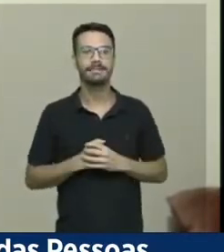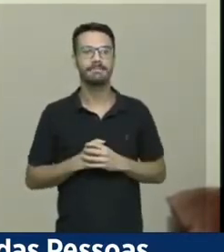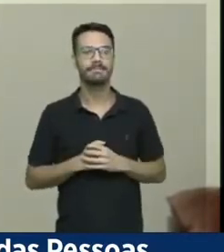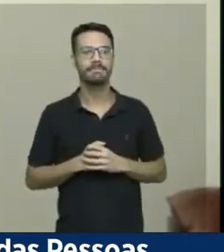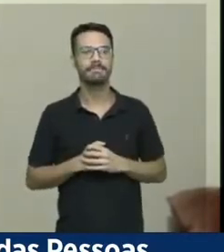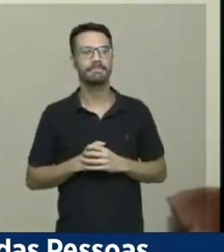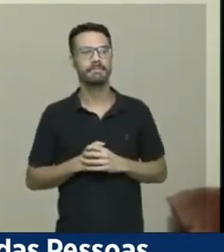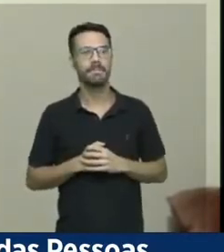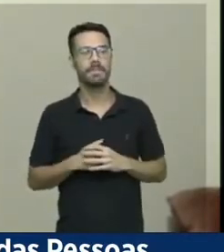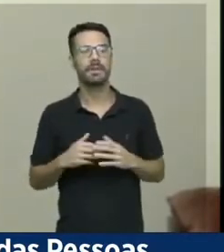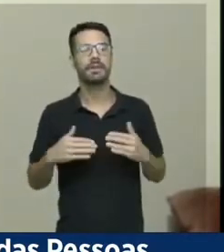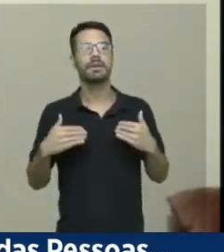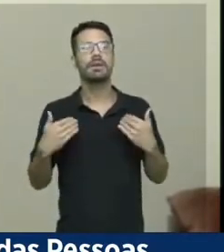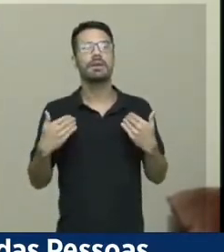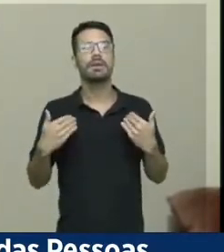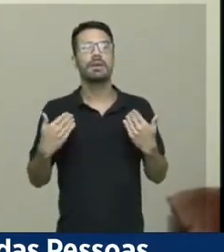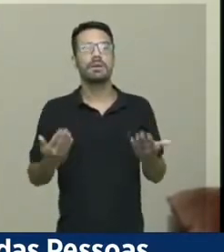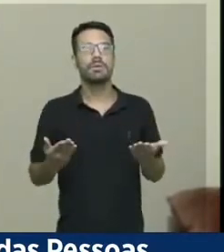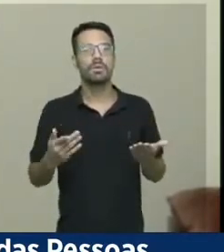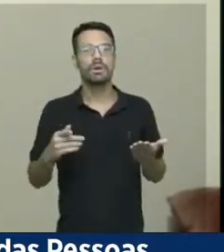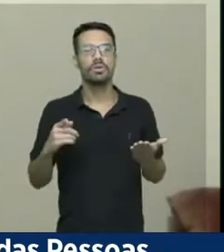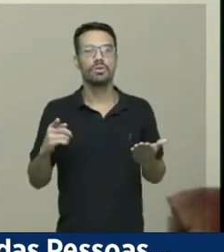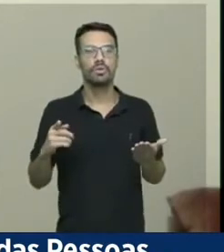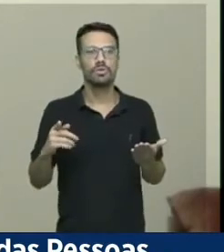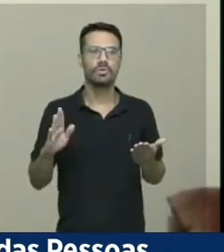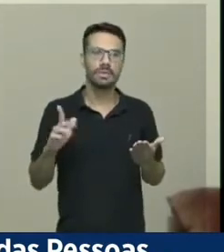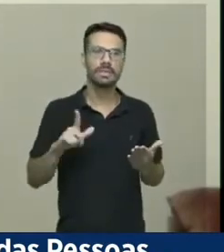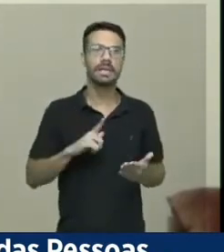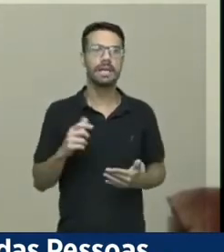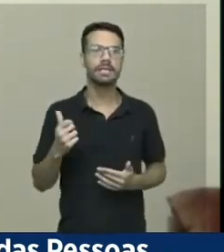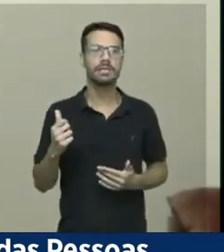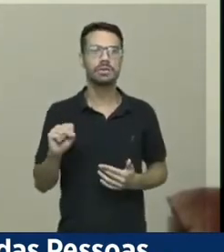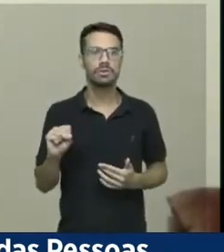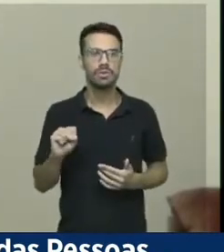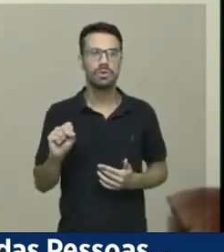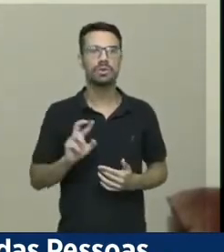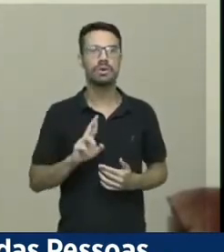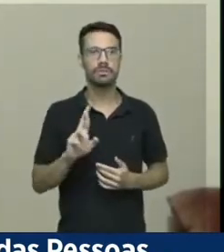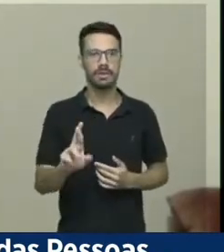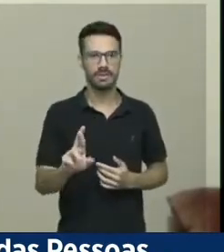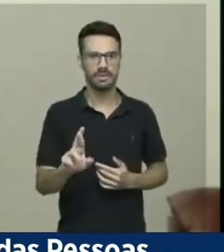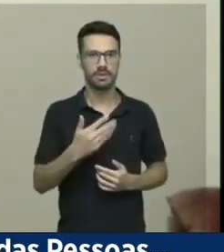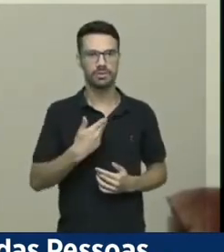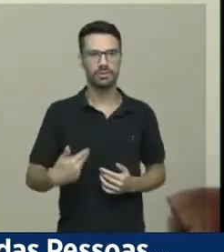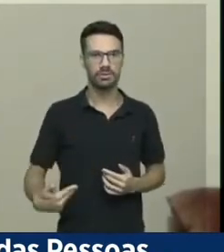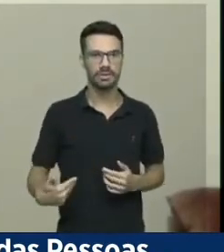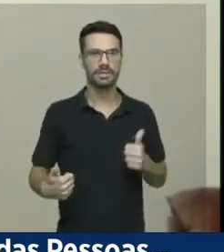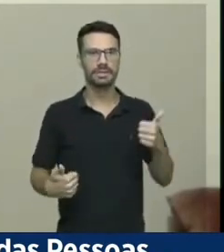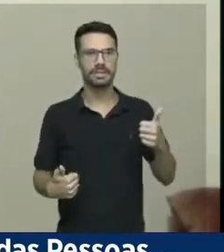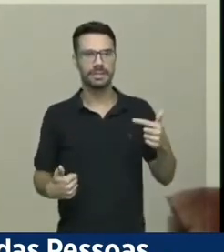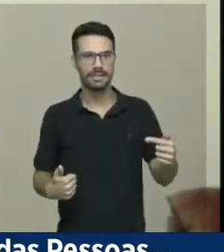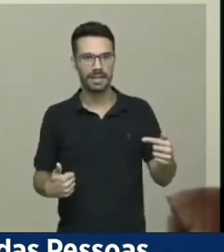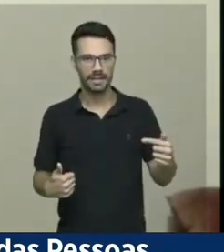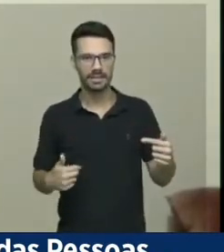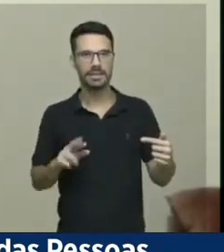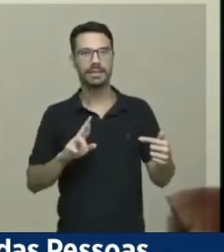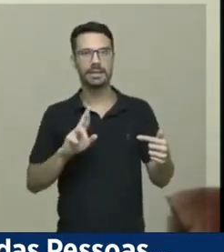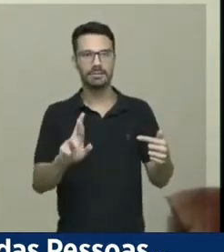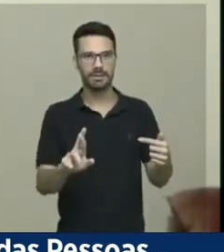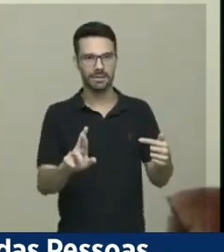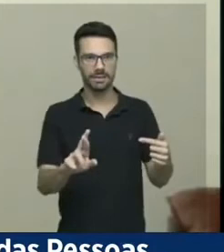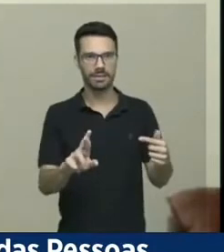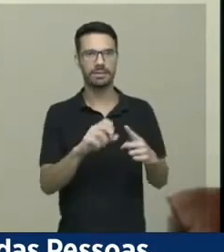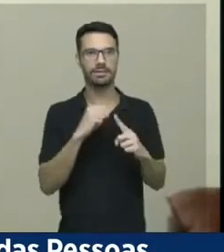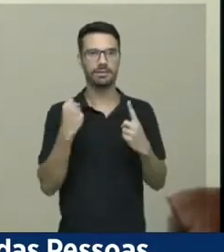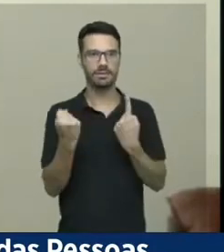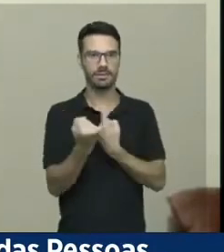Mas, quando se chega ao final com 18 representantes governamentais e 17 representantes da sociedade civil, e se afirma